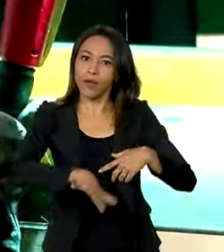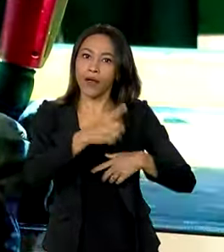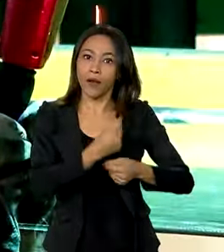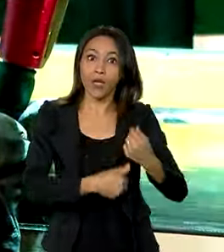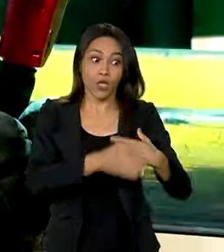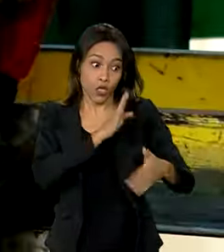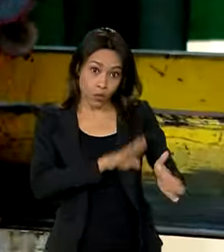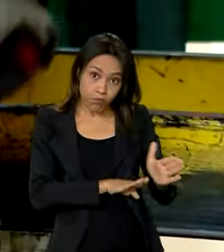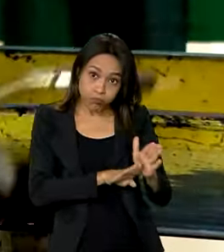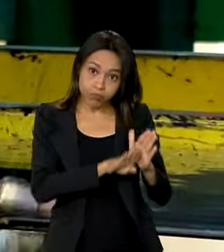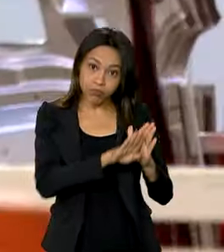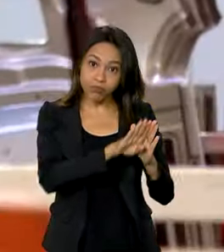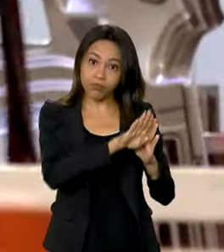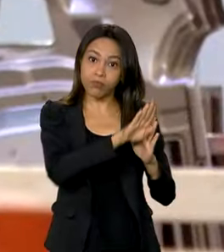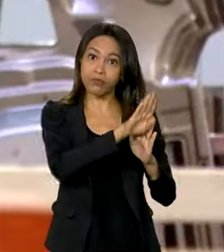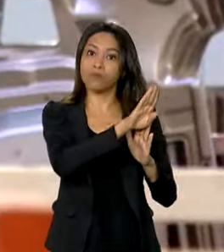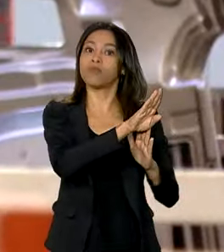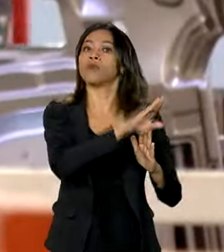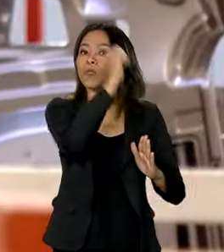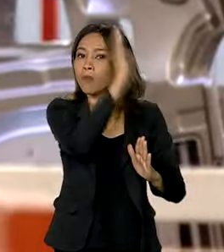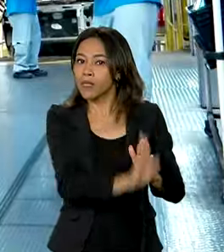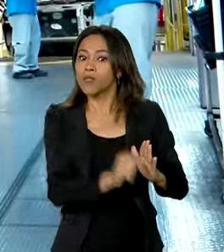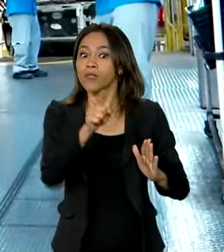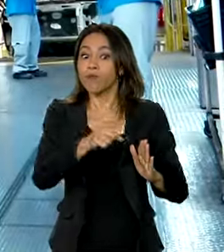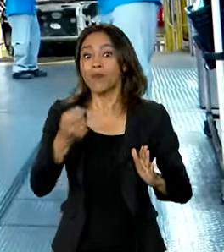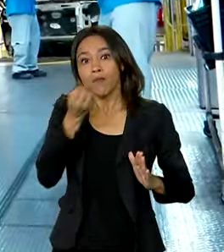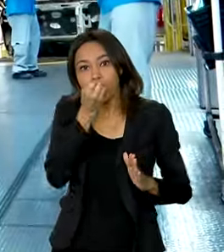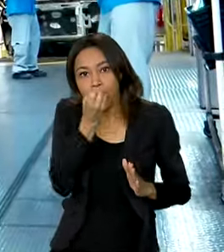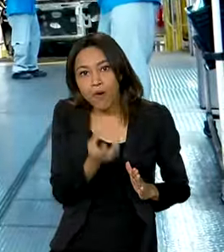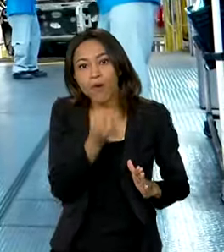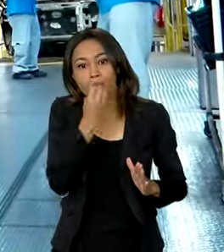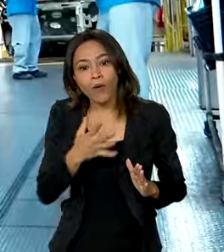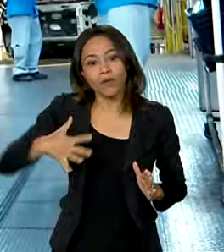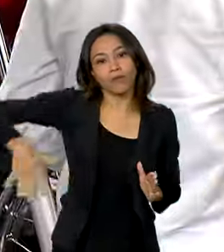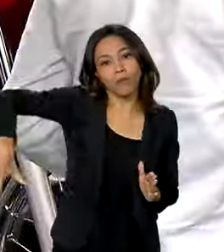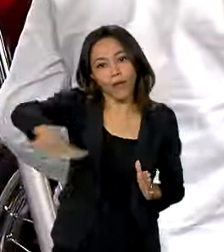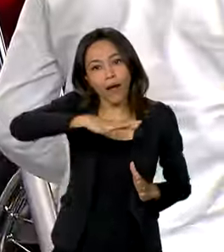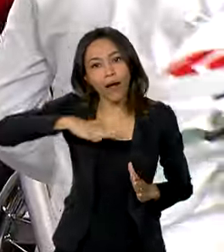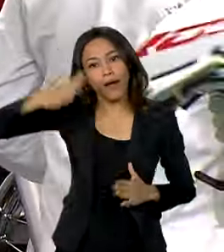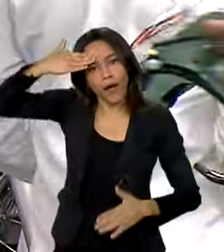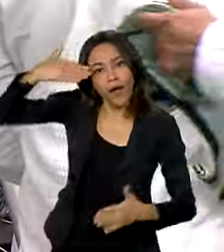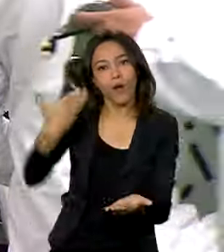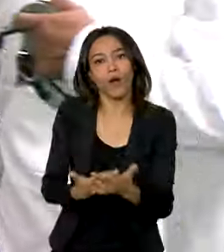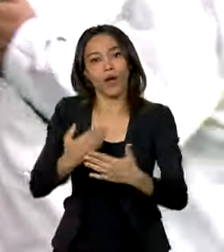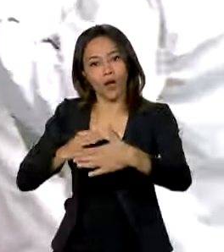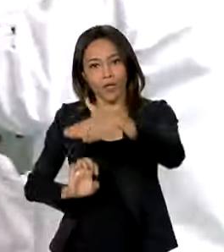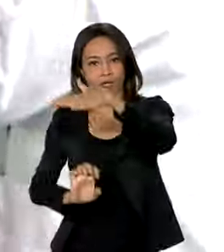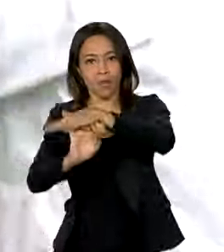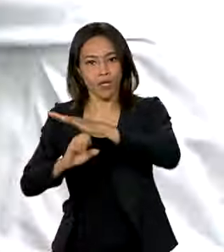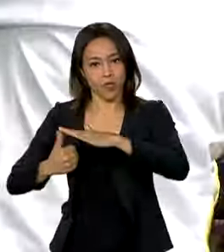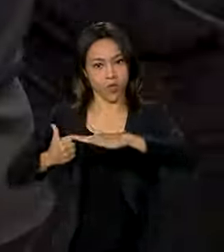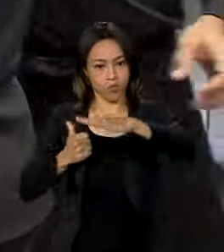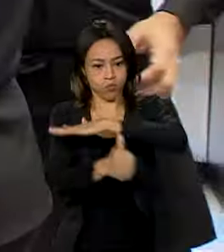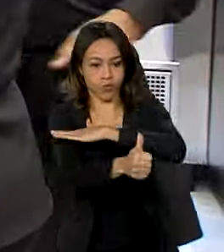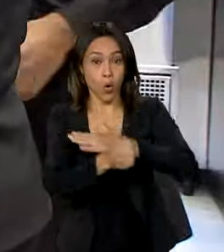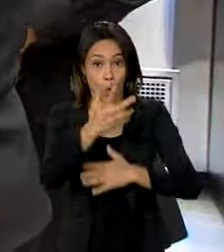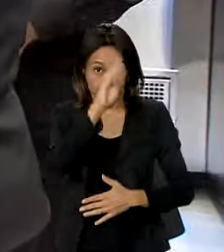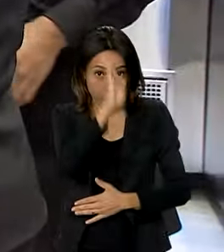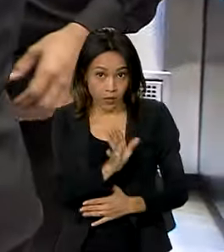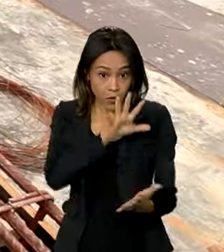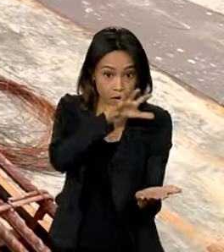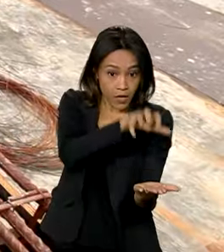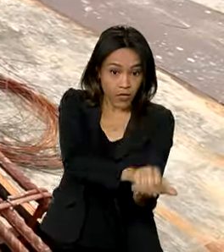criaram um ambiente propício também para os investimentos do setor privado. Tanto que o Brasil registrou 7